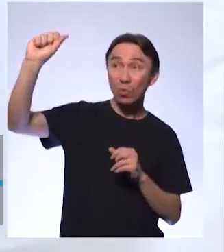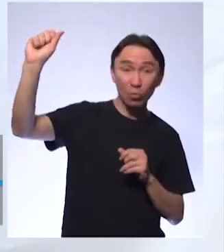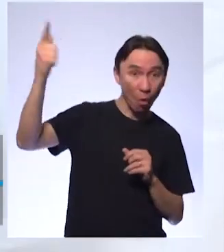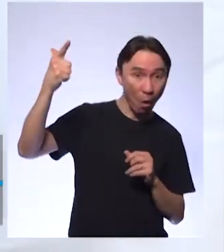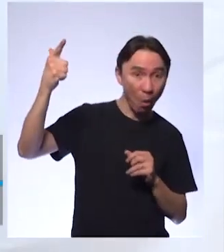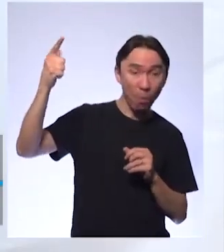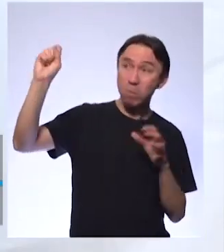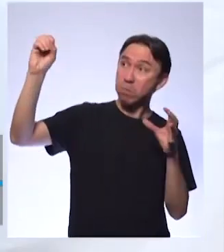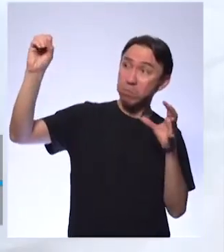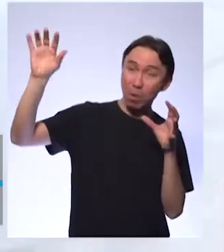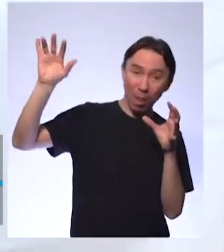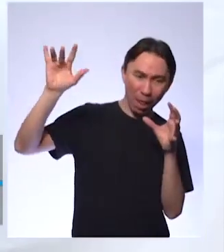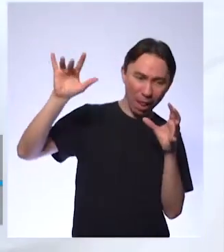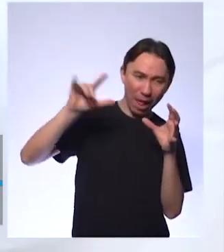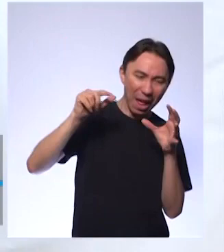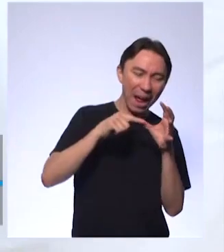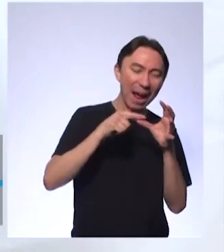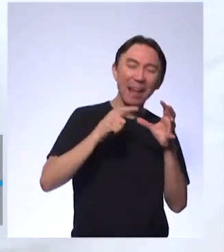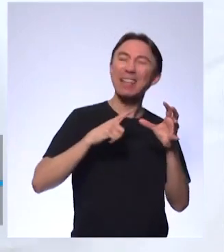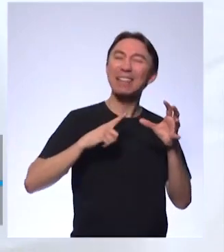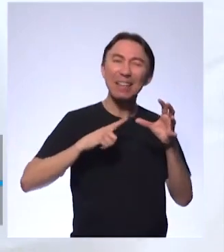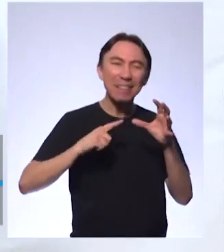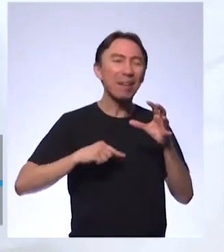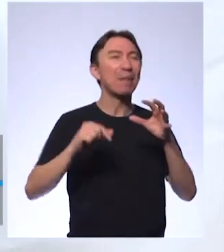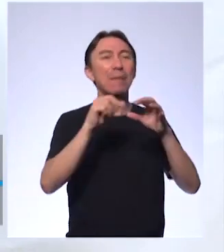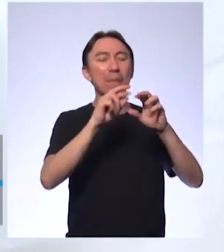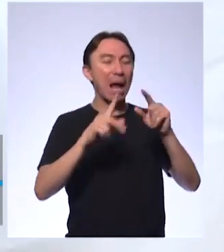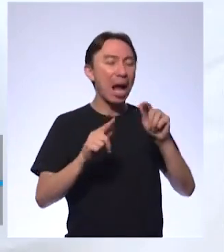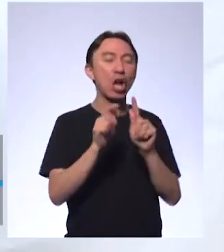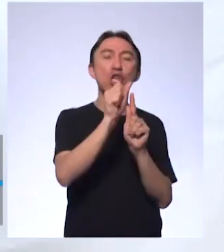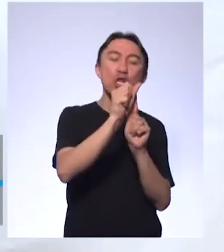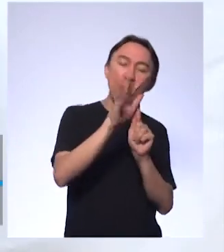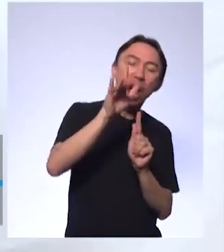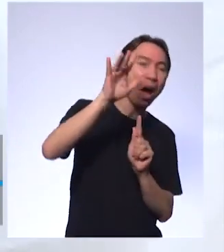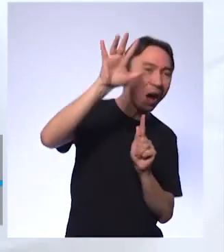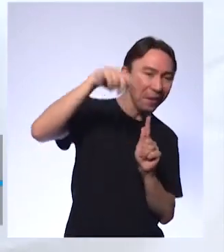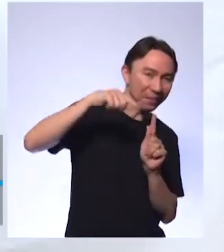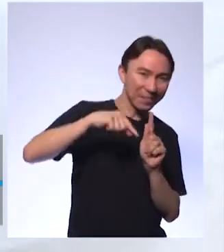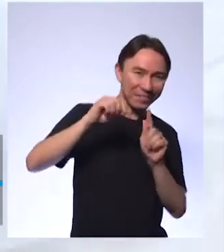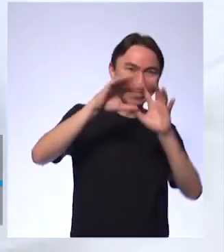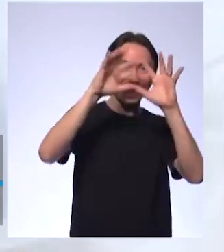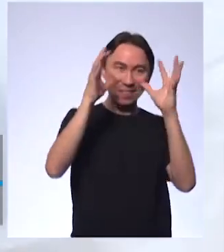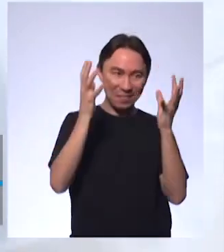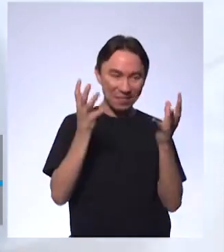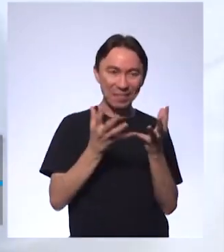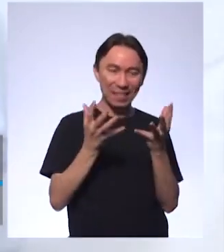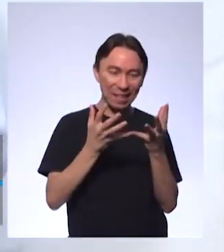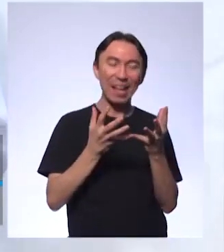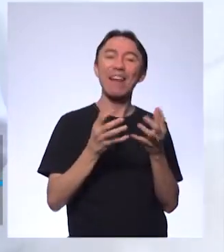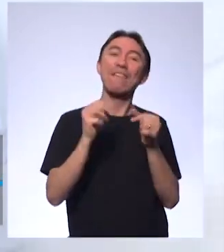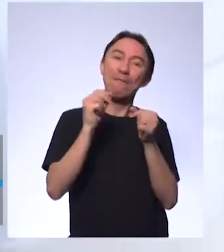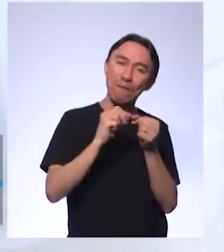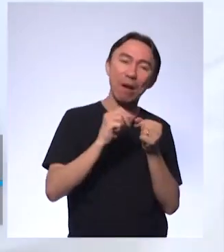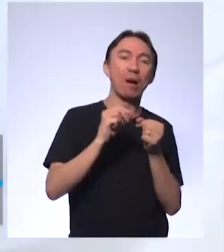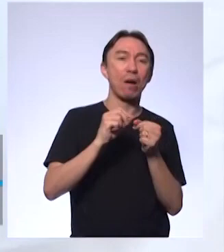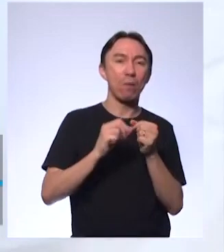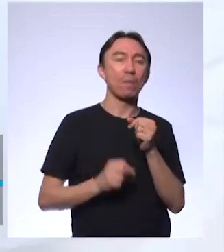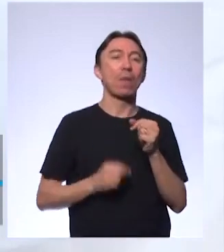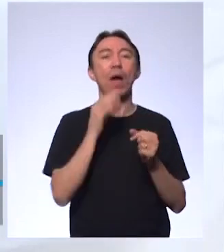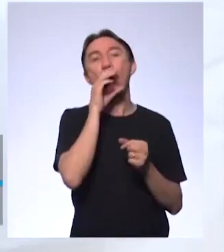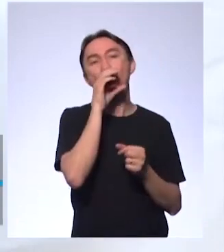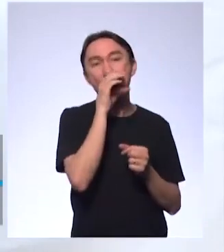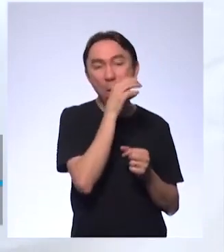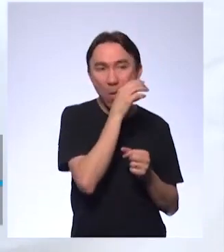interagem com as moléculas dos gases da atmosfera. E isso gera o calor. Então, quando você tampa a luz do Sol por